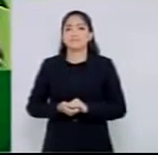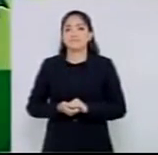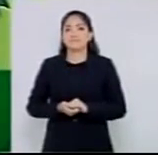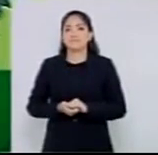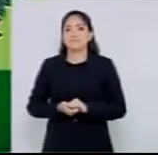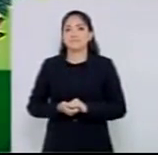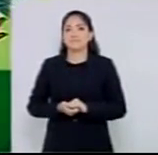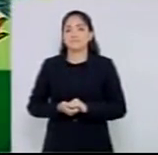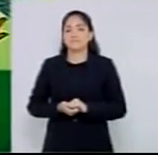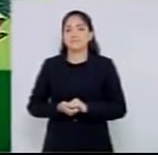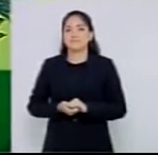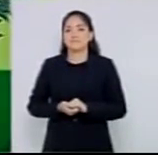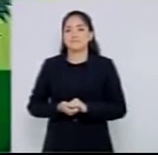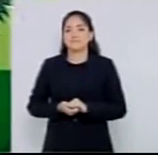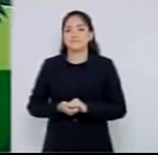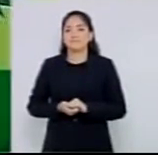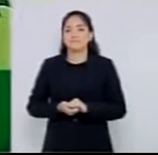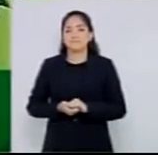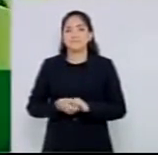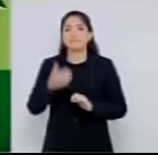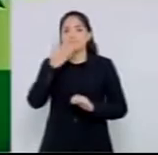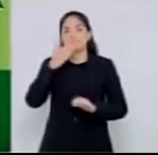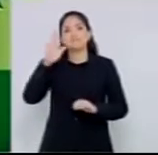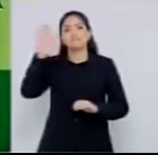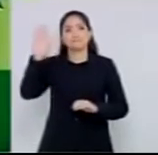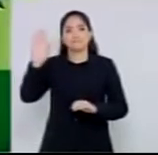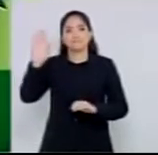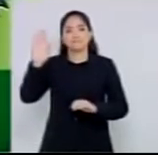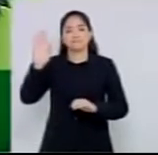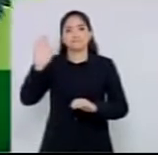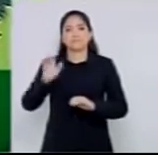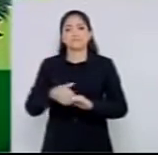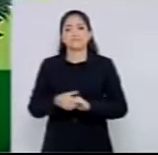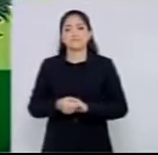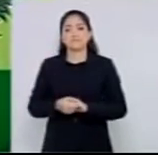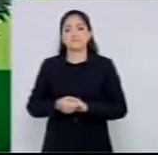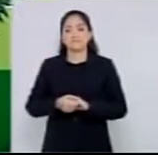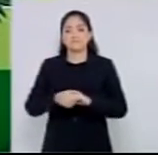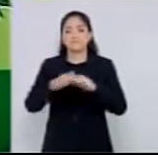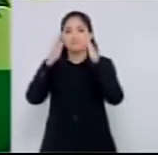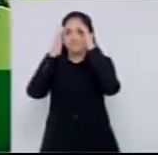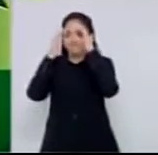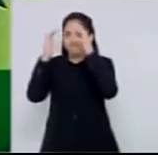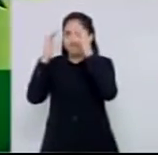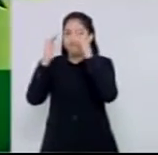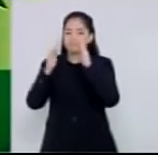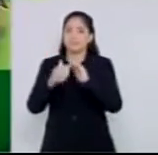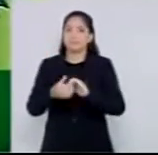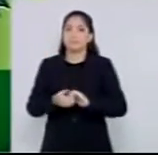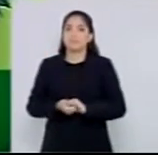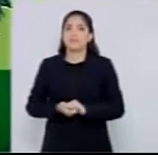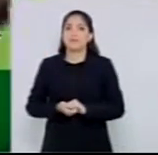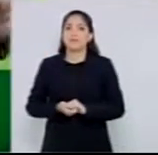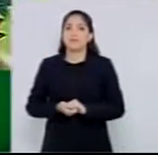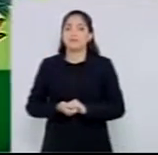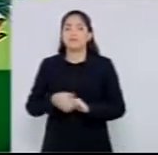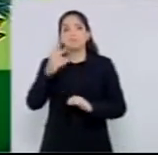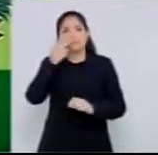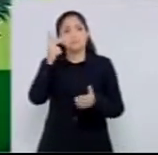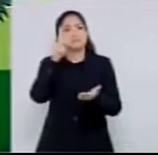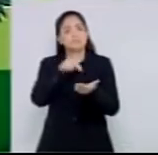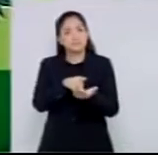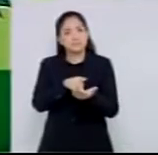instigado a provar alguma coisa é quando eu falo a verdade